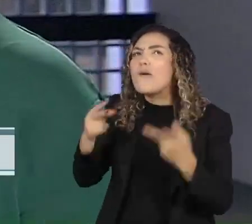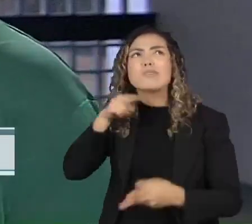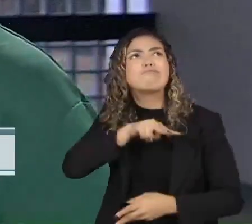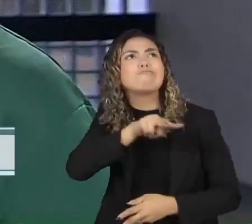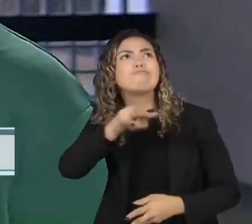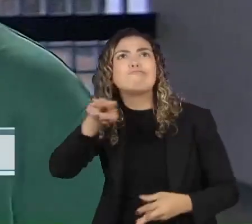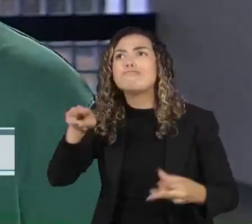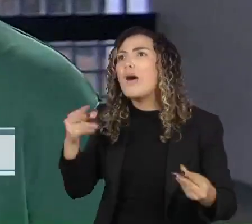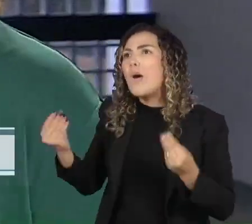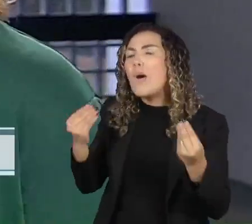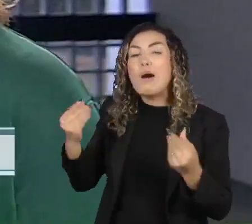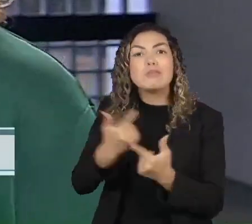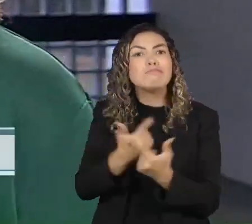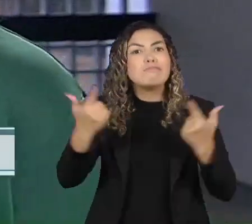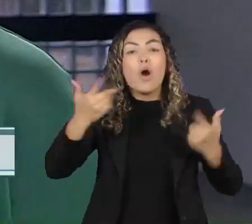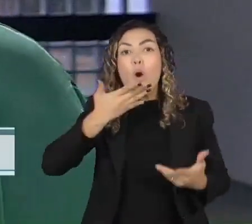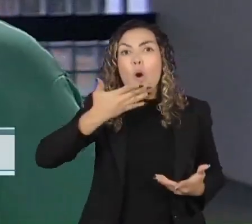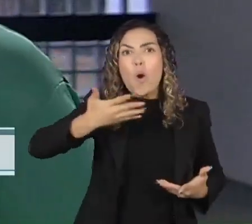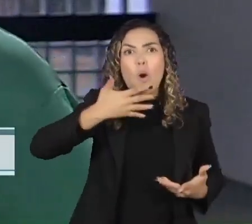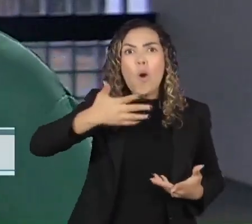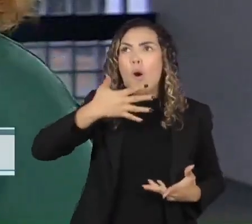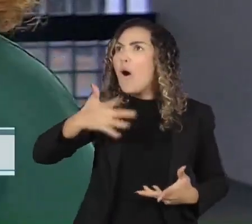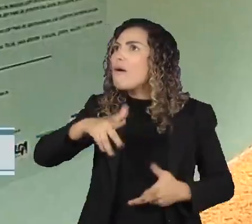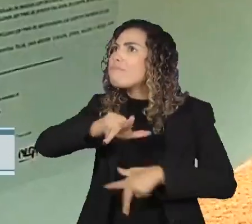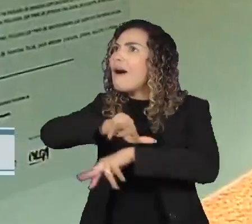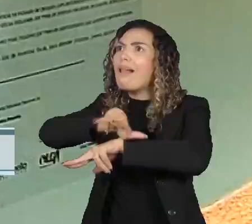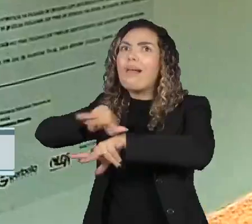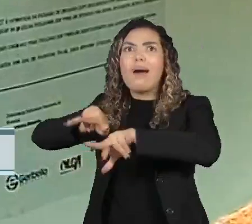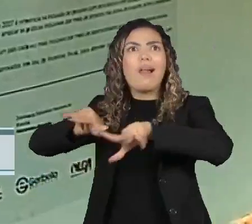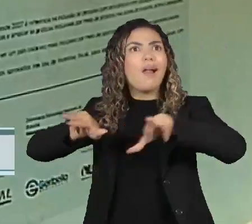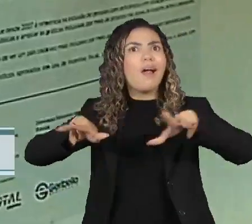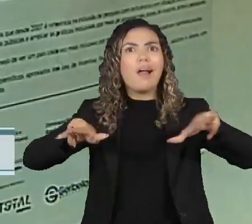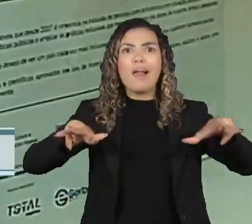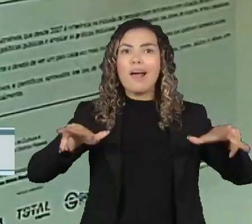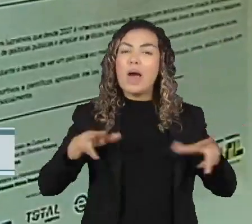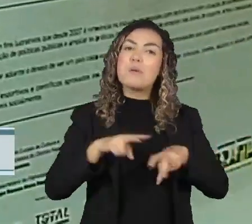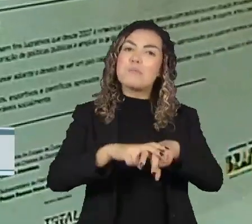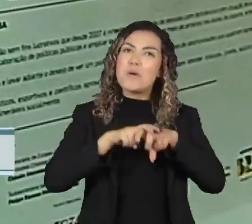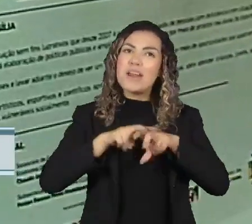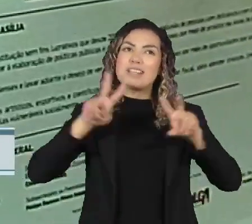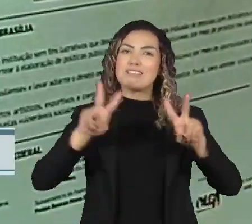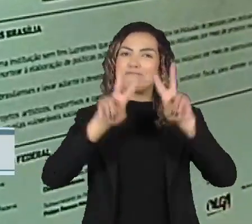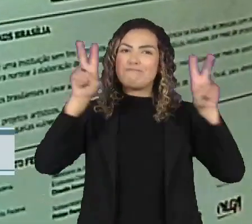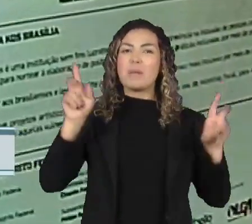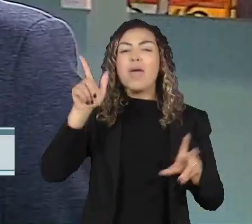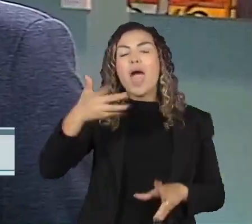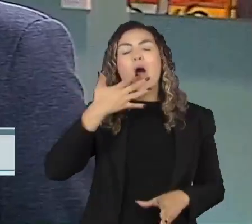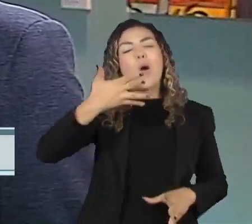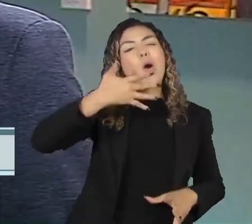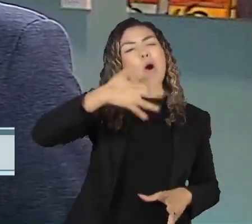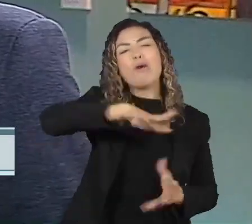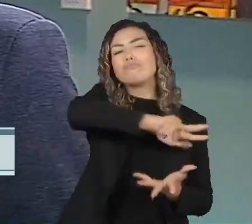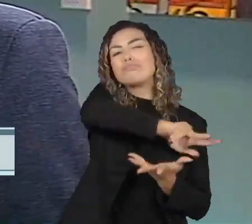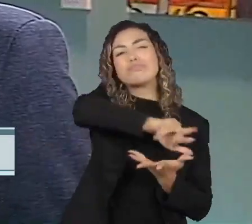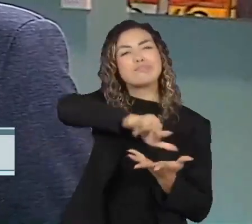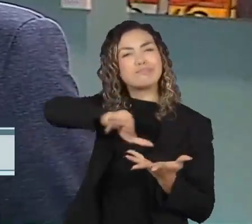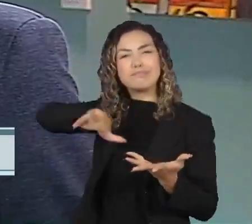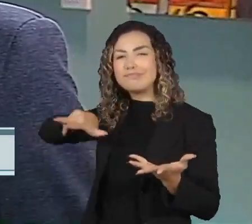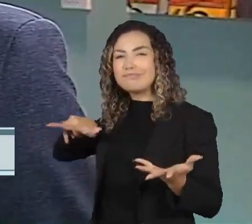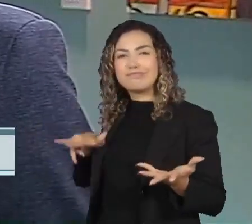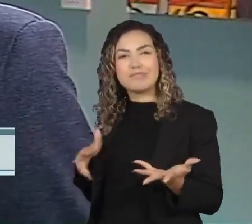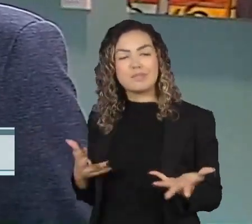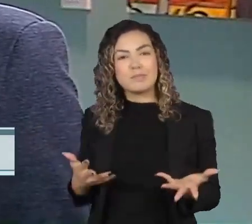teve essa policromia de cores, né? E por isso que até o título da exposição é Policromia da Cidade. É uma exposição